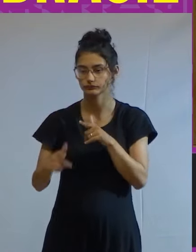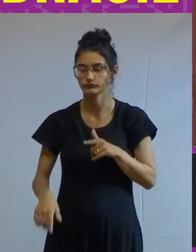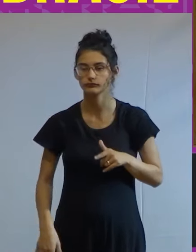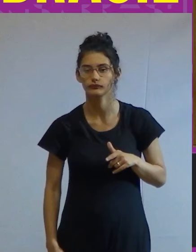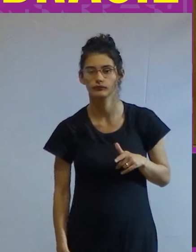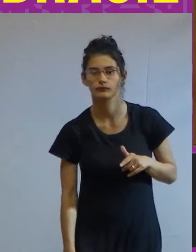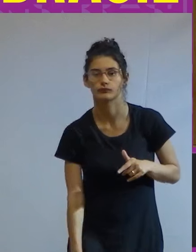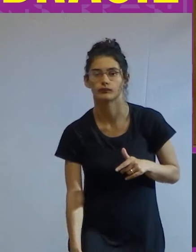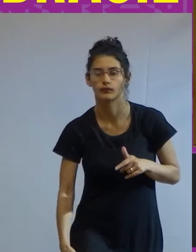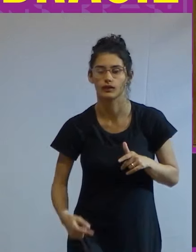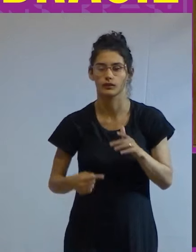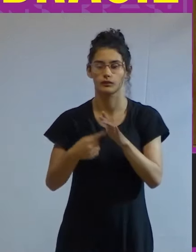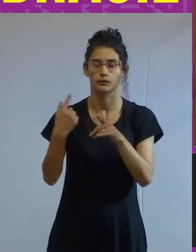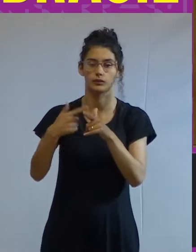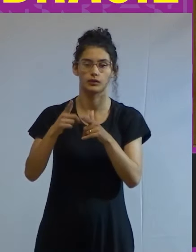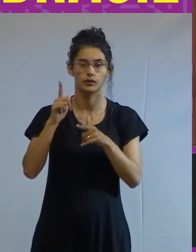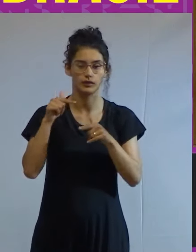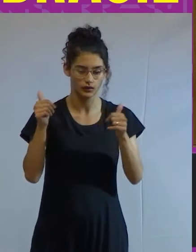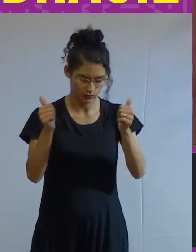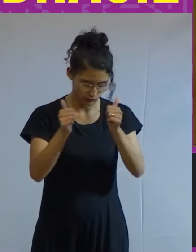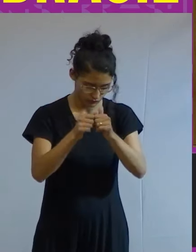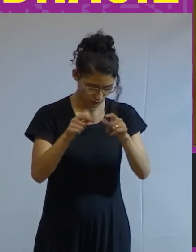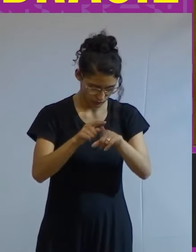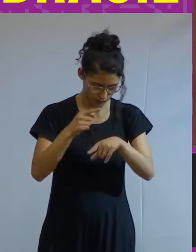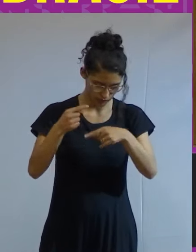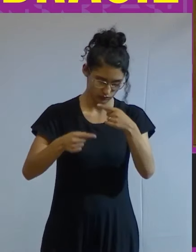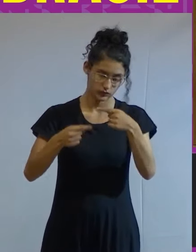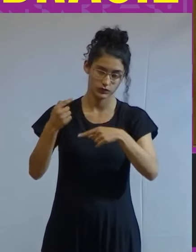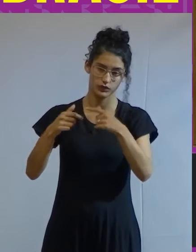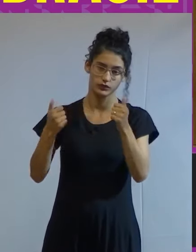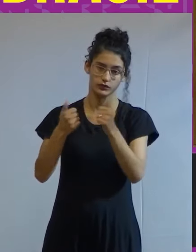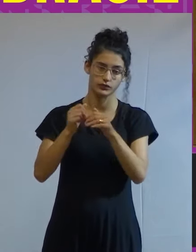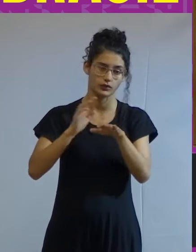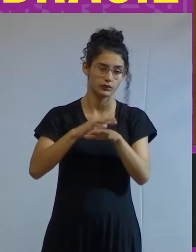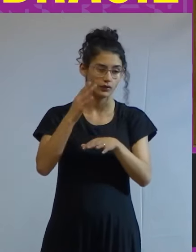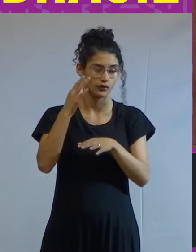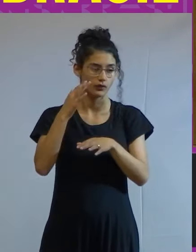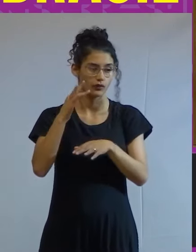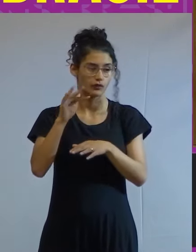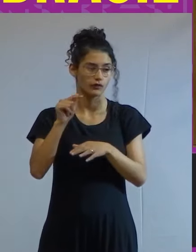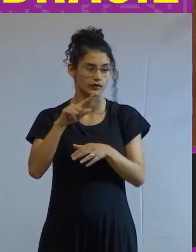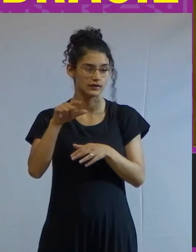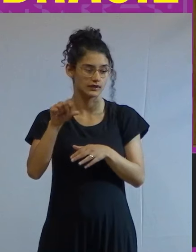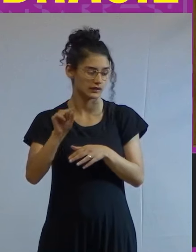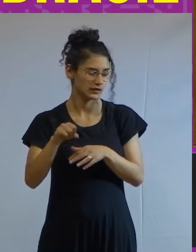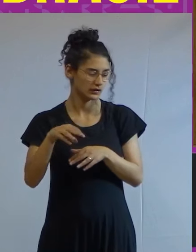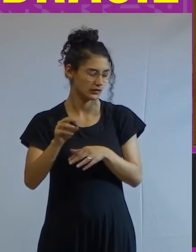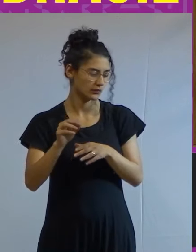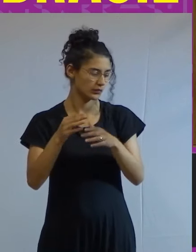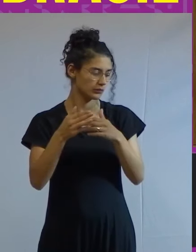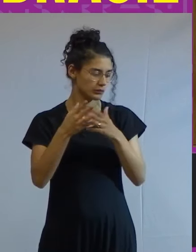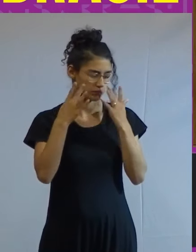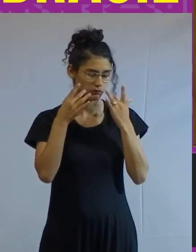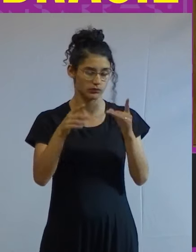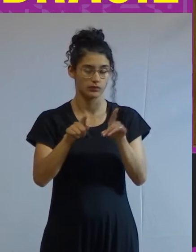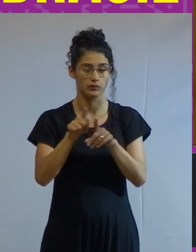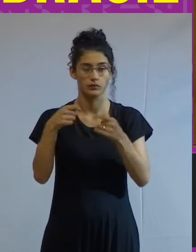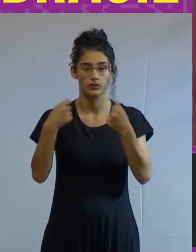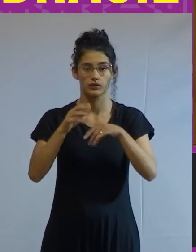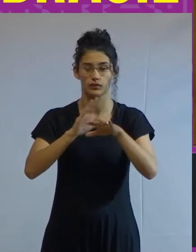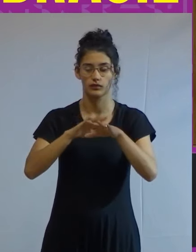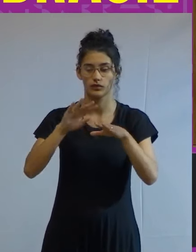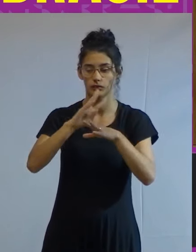principal problema é que a conjuntura política com o fascismo à espreita despertado é preciso